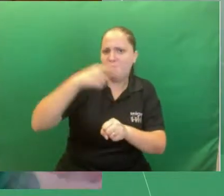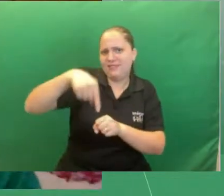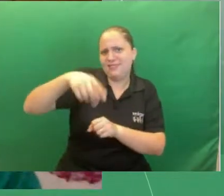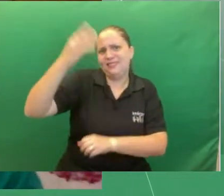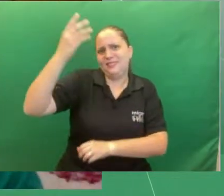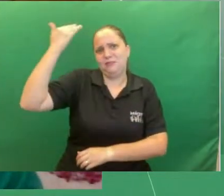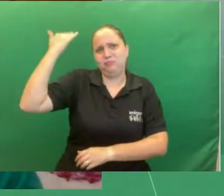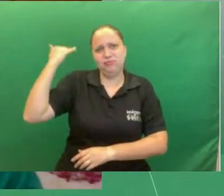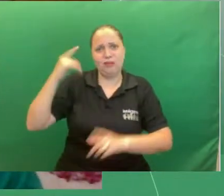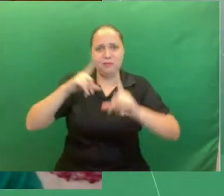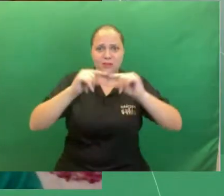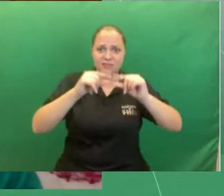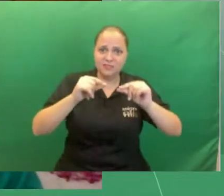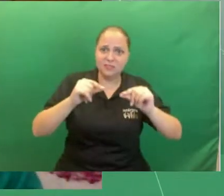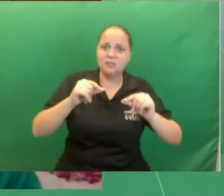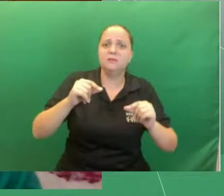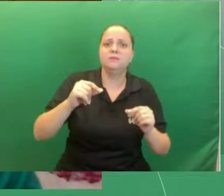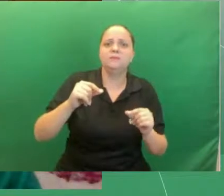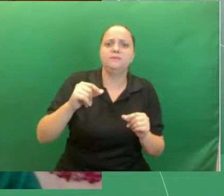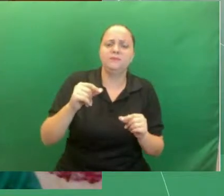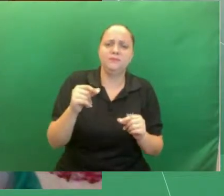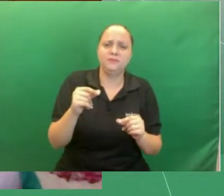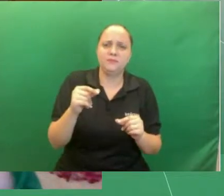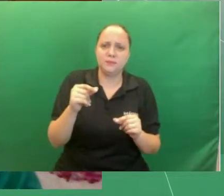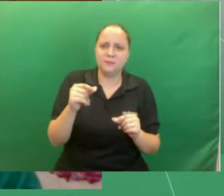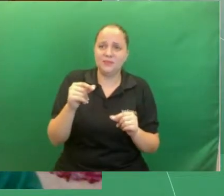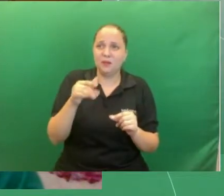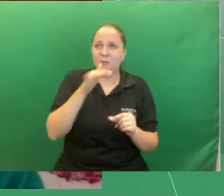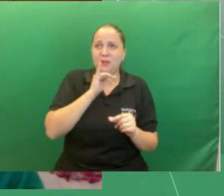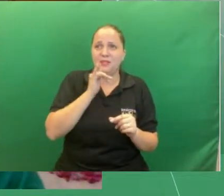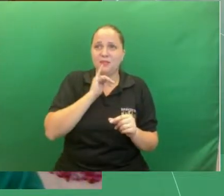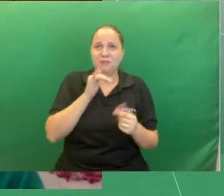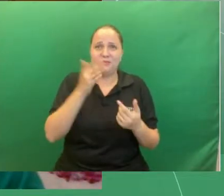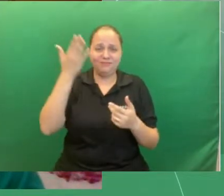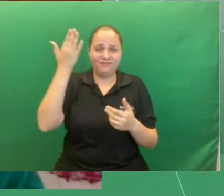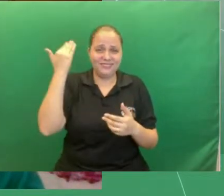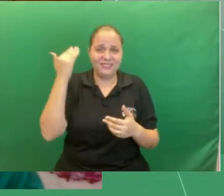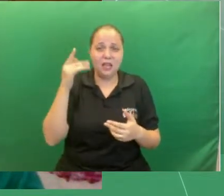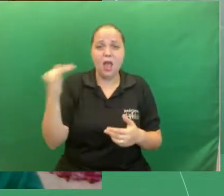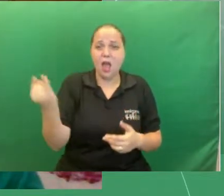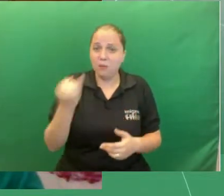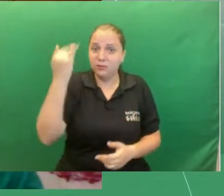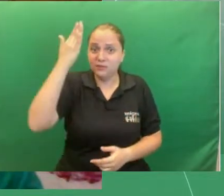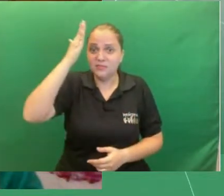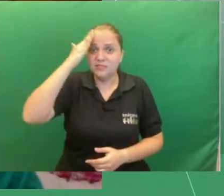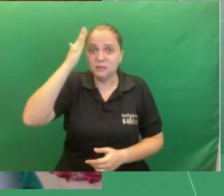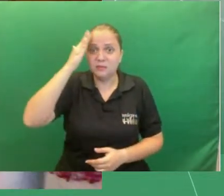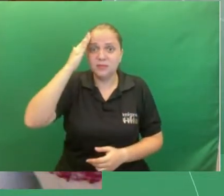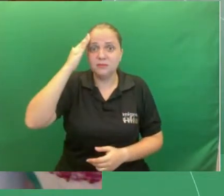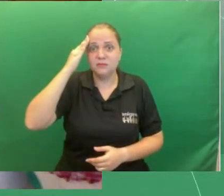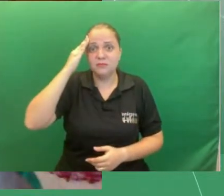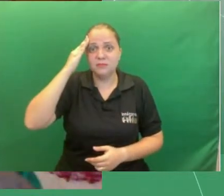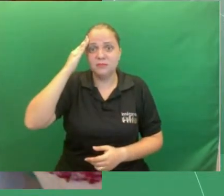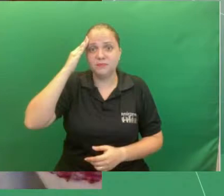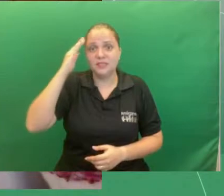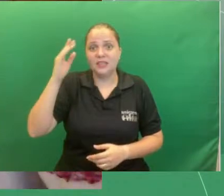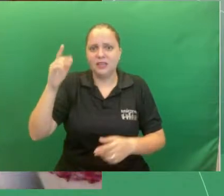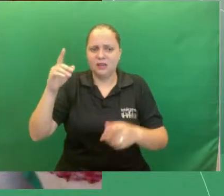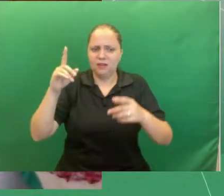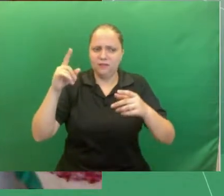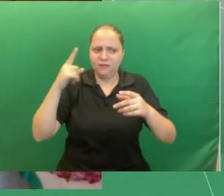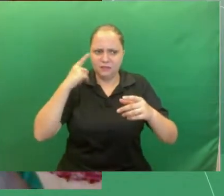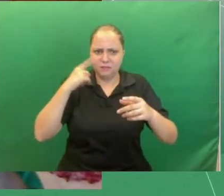a população que Brasília e sua construção não estava dando certo então é muito importante que a gente consiga sempre relacionar